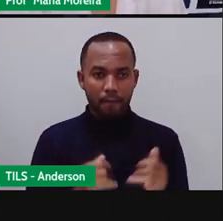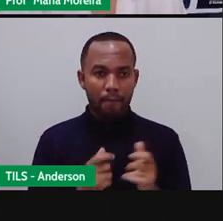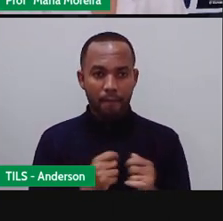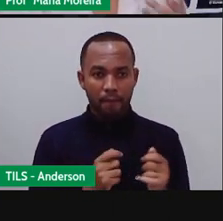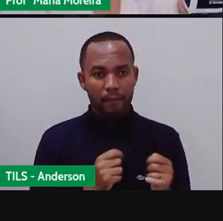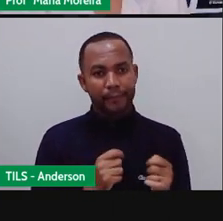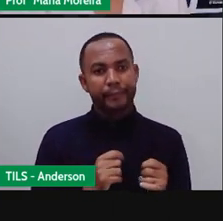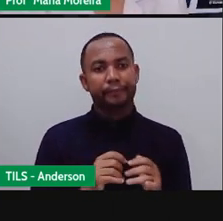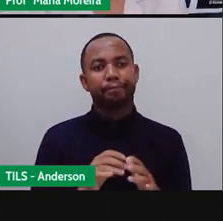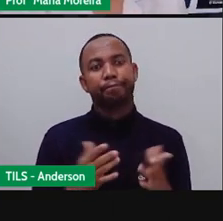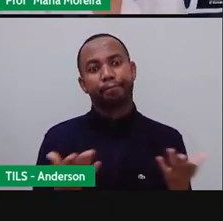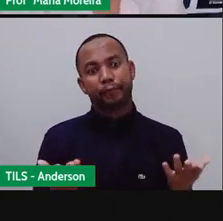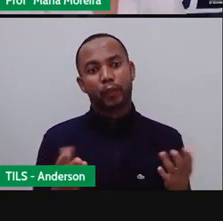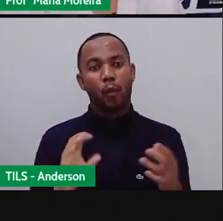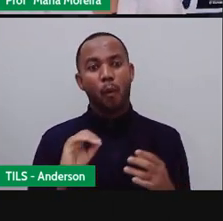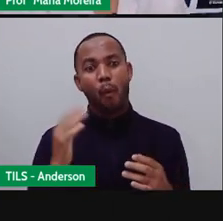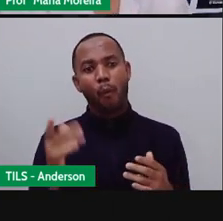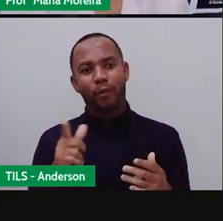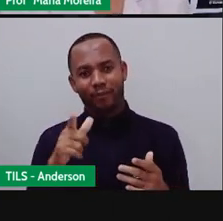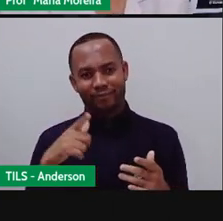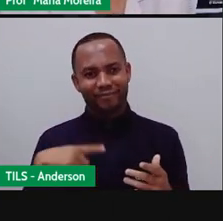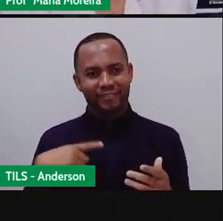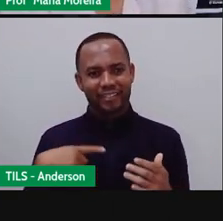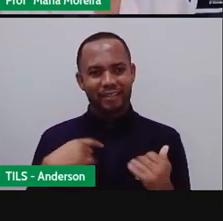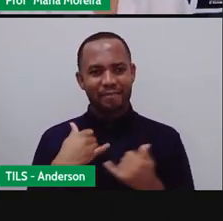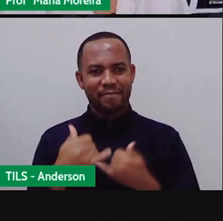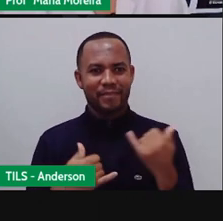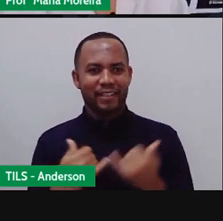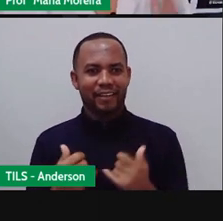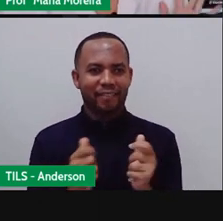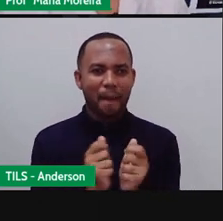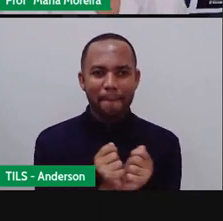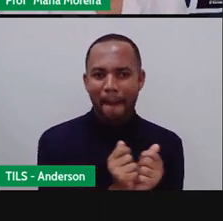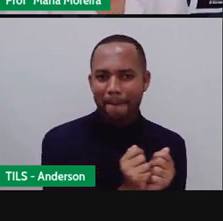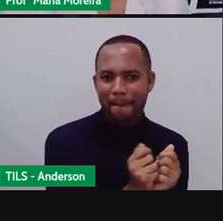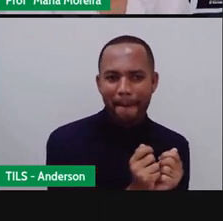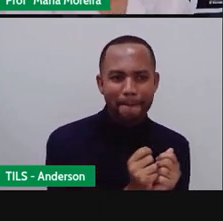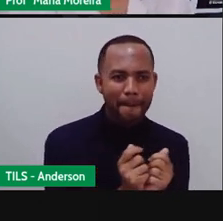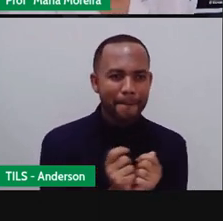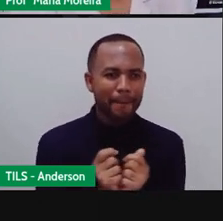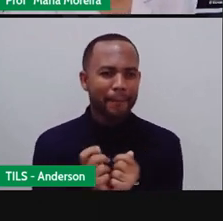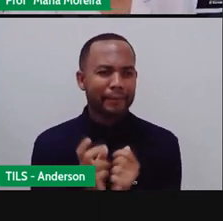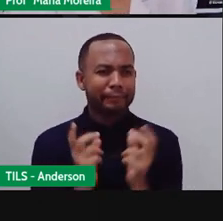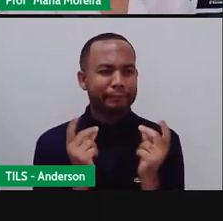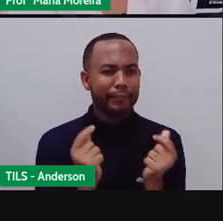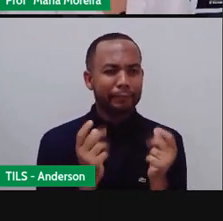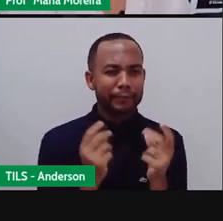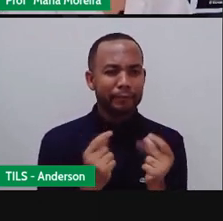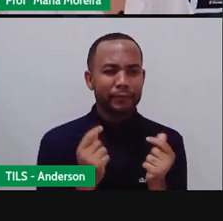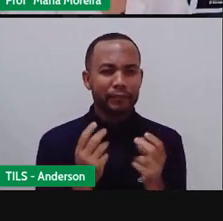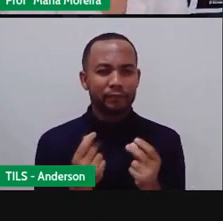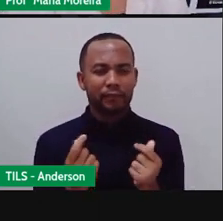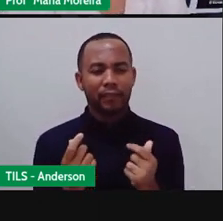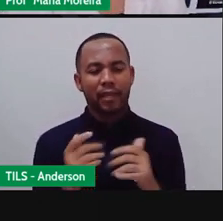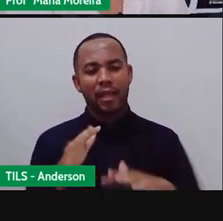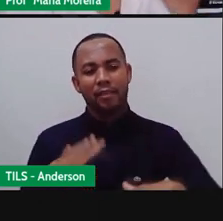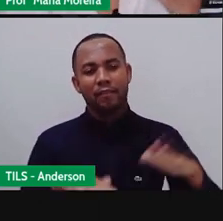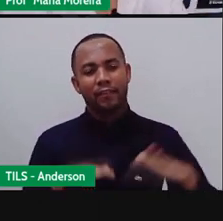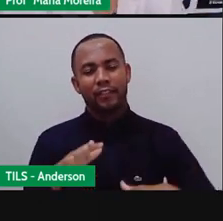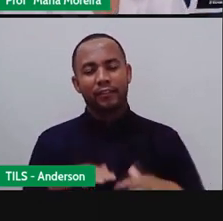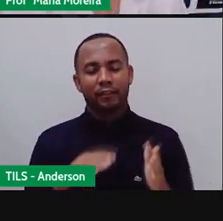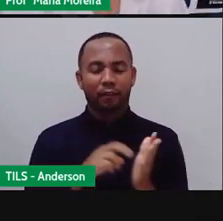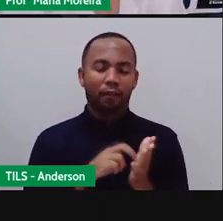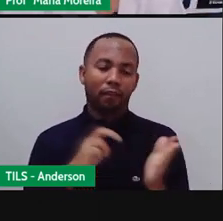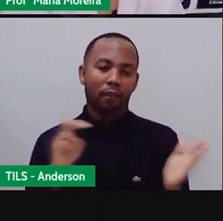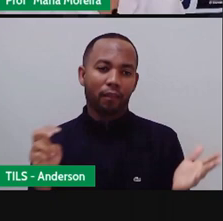né? Ou daquele joguinho, né, de estar conversando ali com o coleguinha e acabar indo dormir uma da manhã, duas, três, e quando chega de manhã, Anderson,